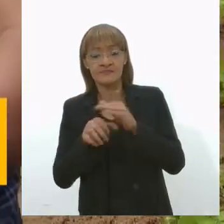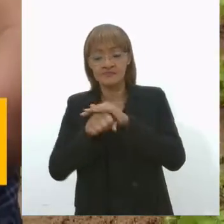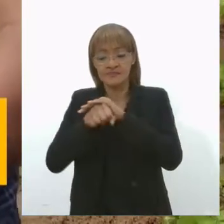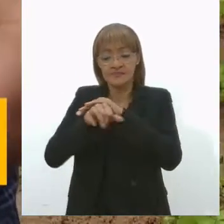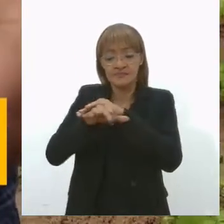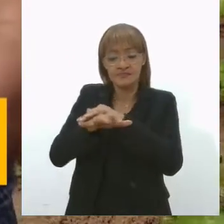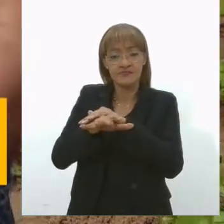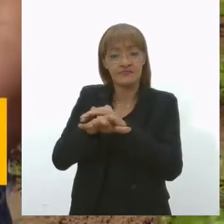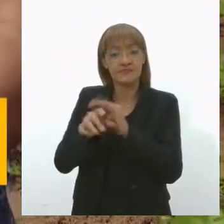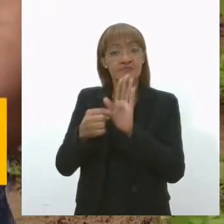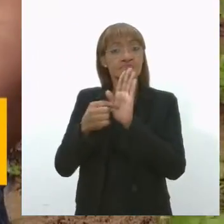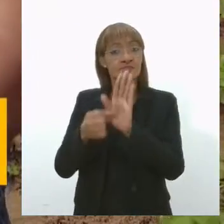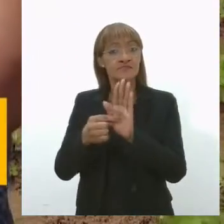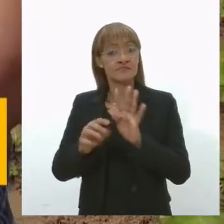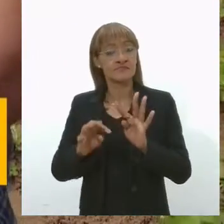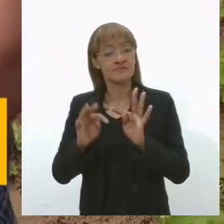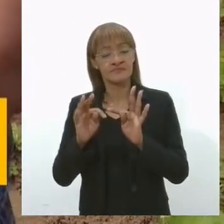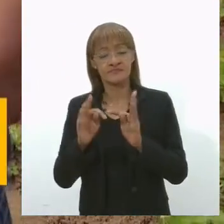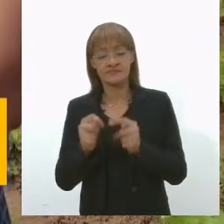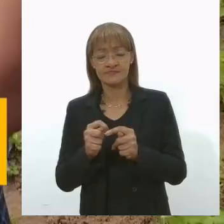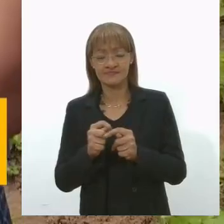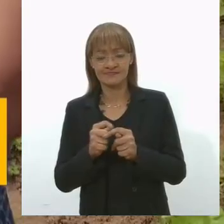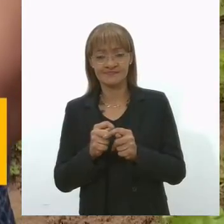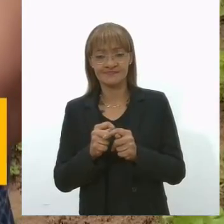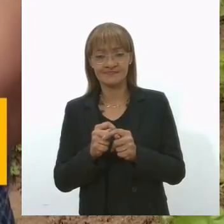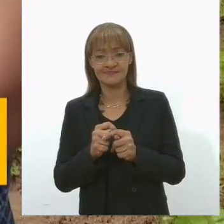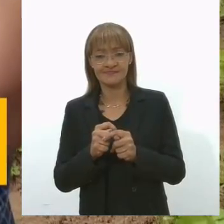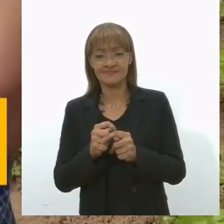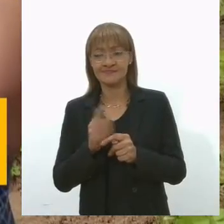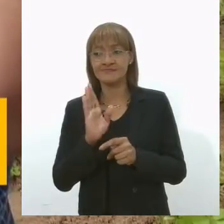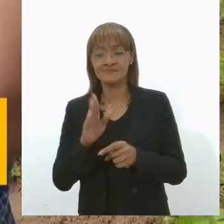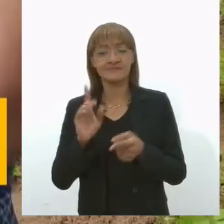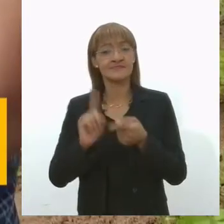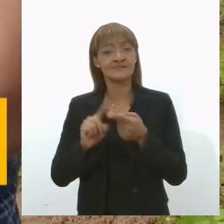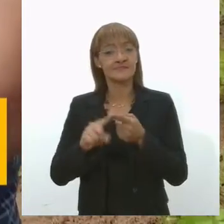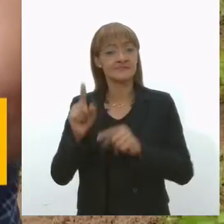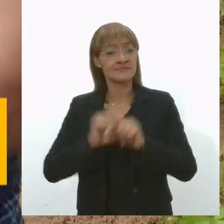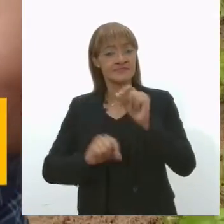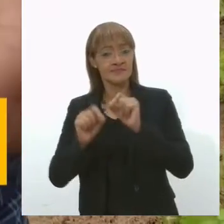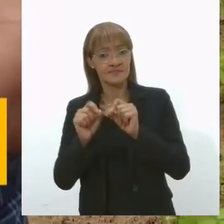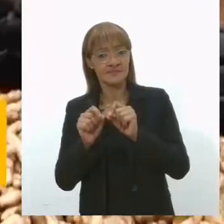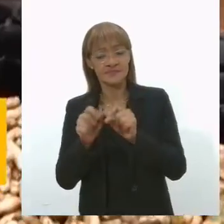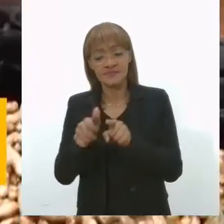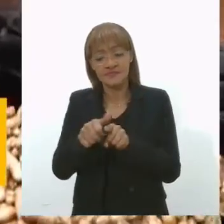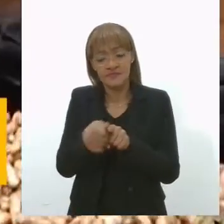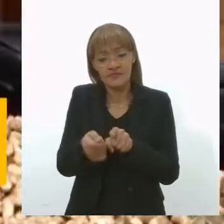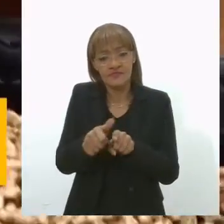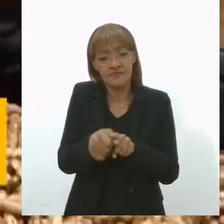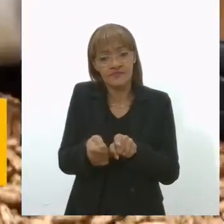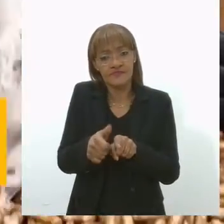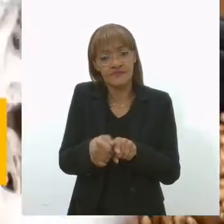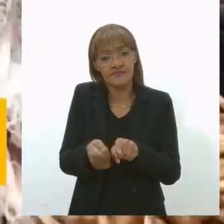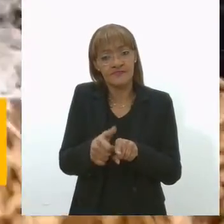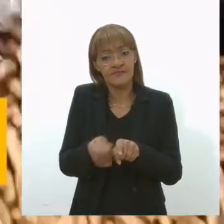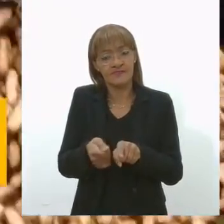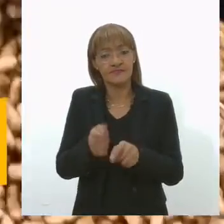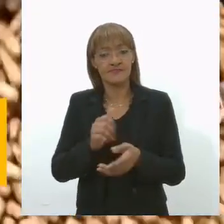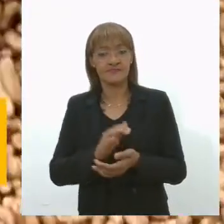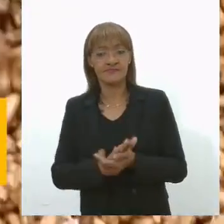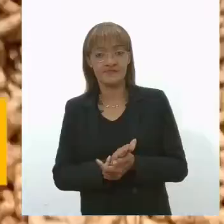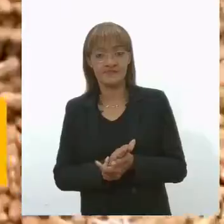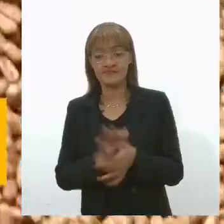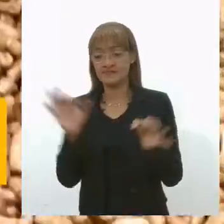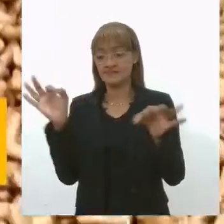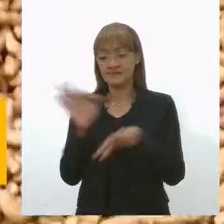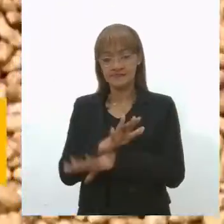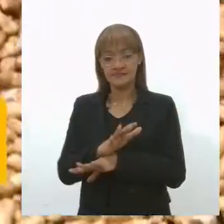Como tudo que representa fruto é flor, não é isso? E o amendoim também, sim, é a flor também. Depois que sai do campo, o